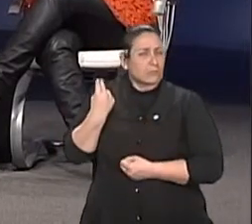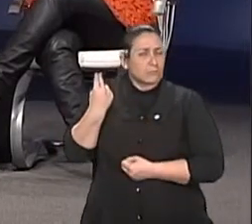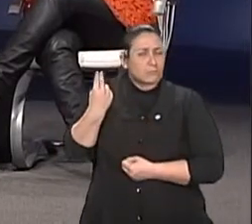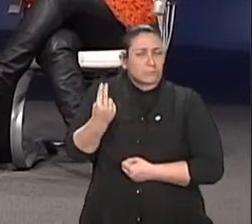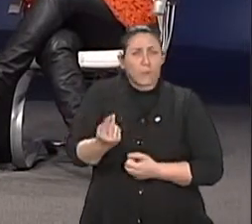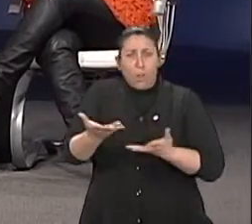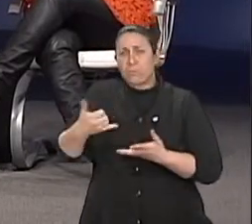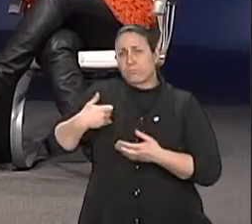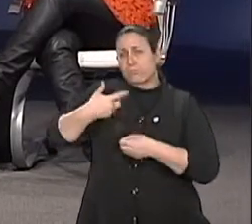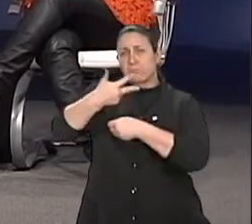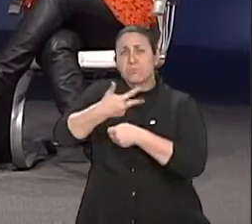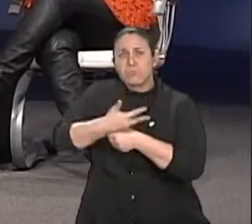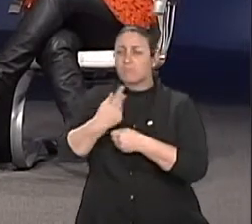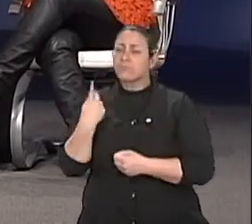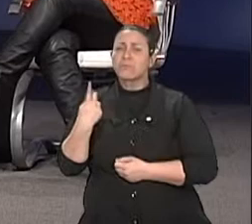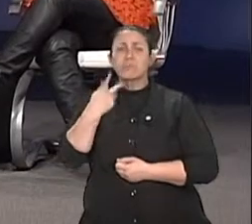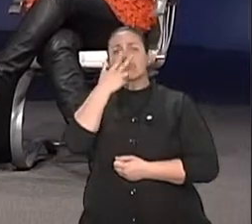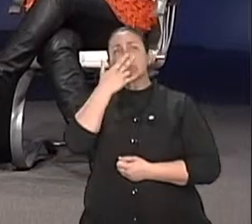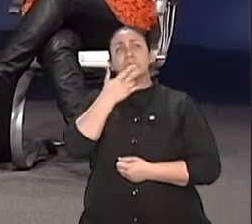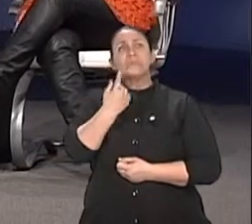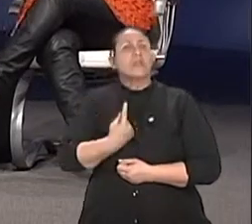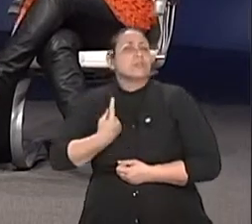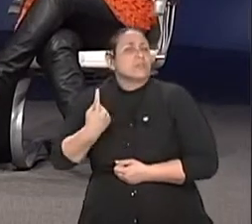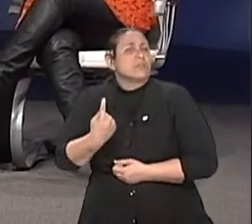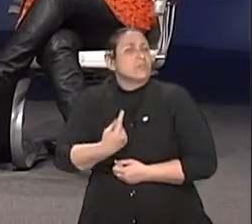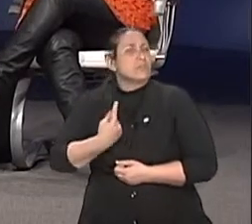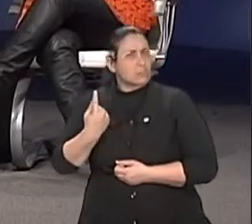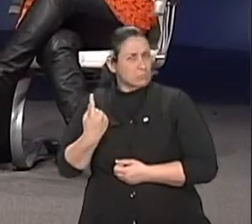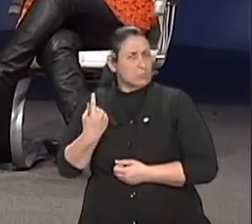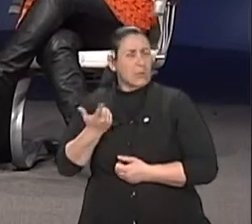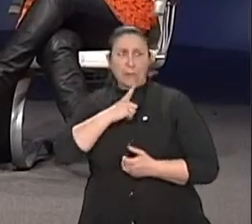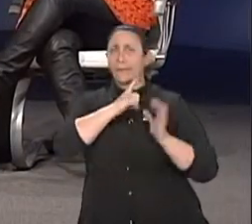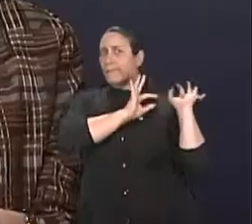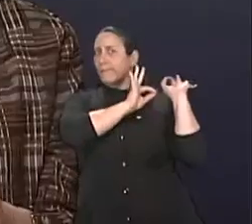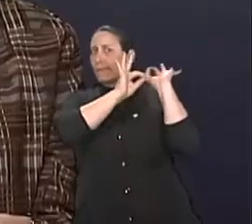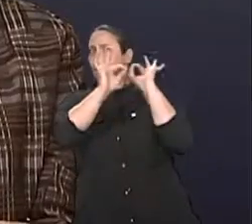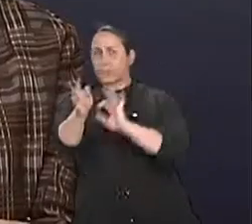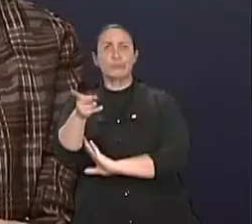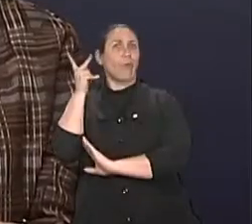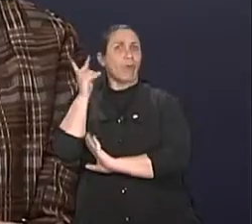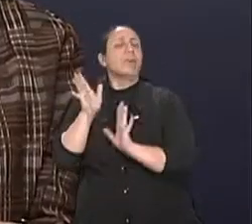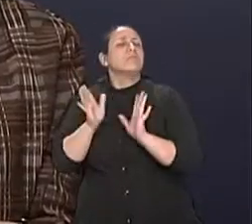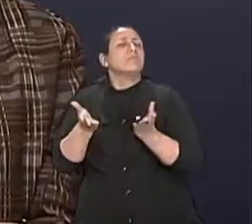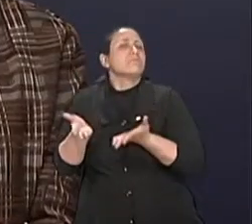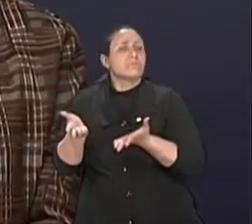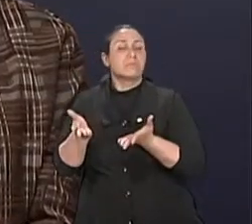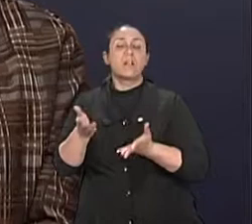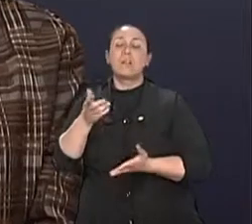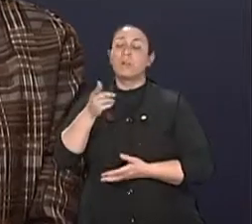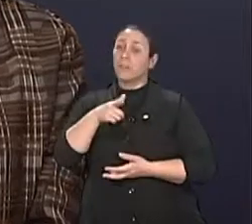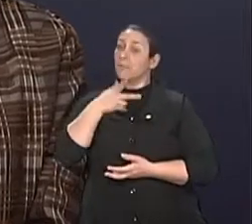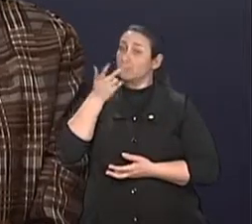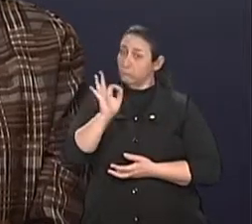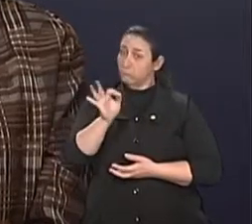idade, e aí surge a solidão a dois, que é o nosso foco hoje. Mas tem uma trajetória para chegar lá. Tem uma trajetória. Como a gente falou, nós